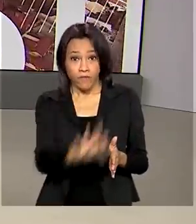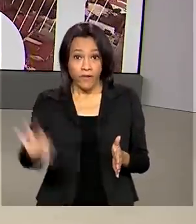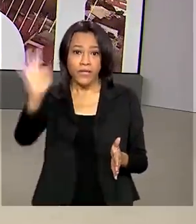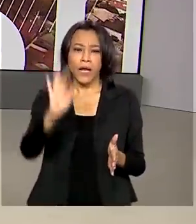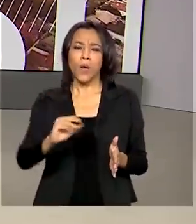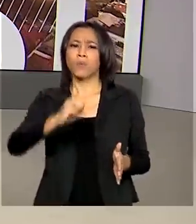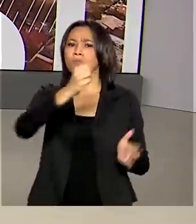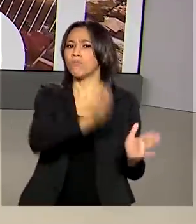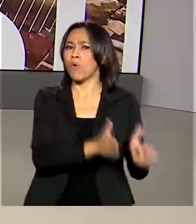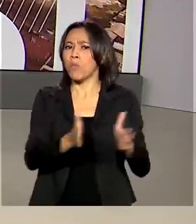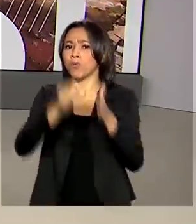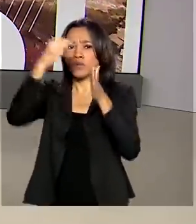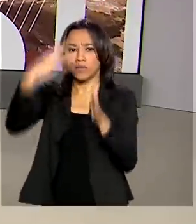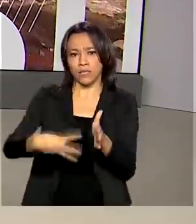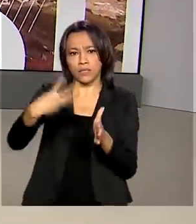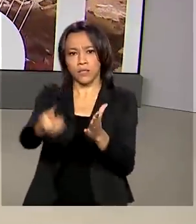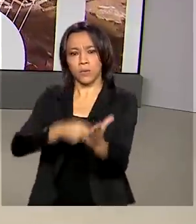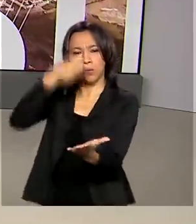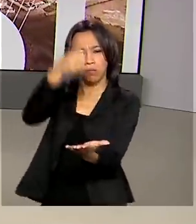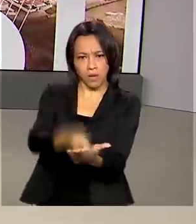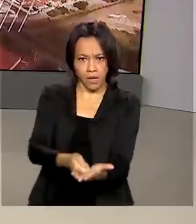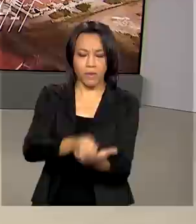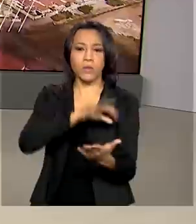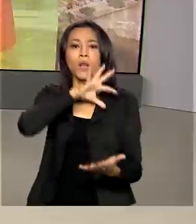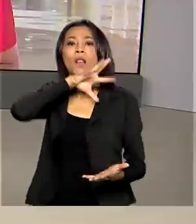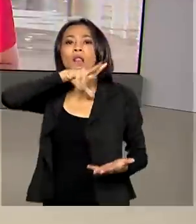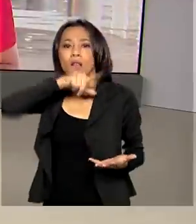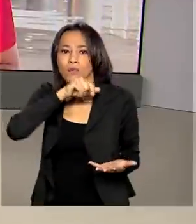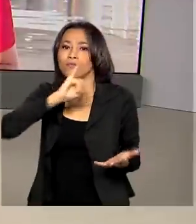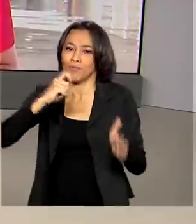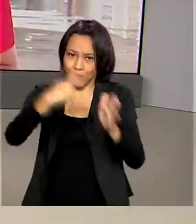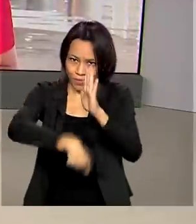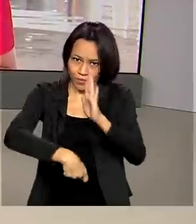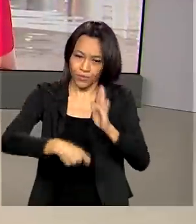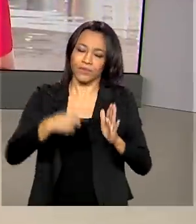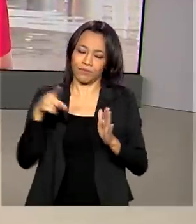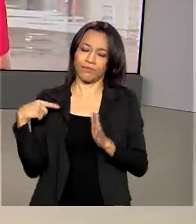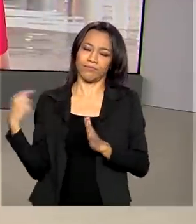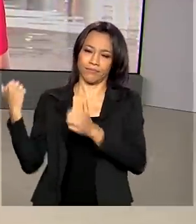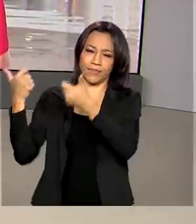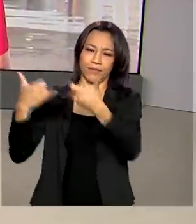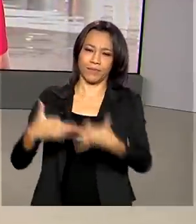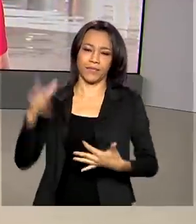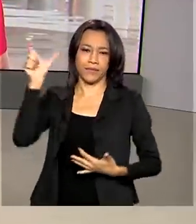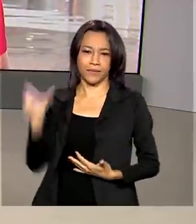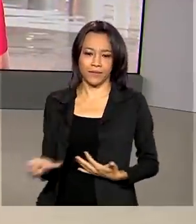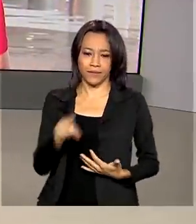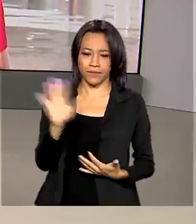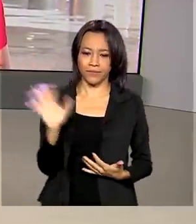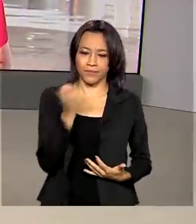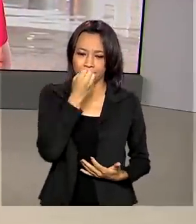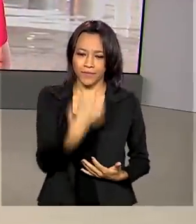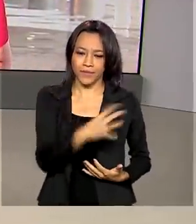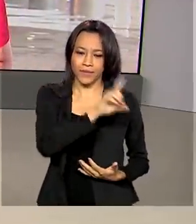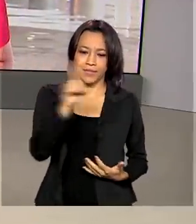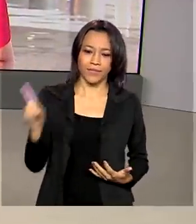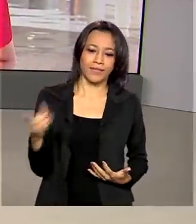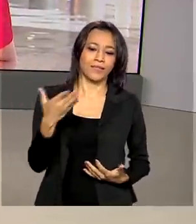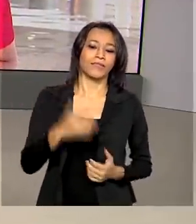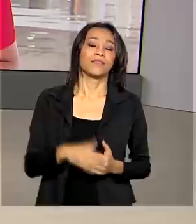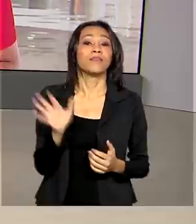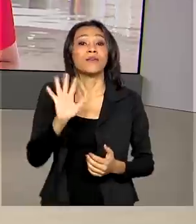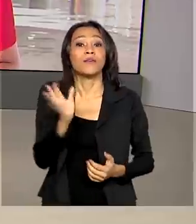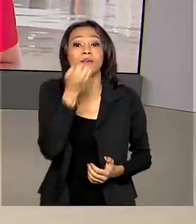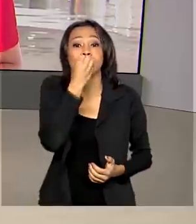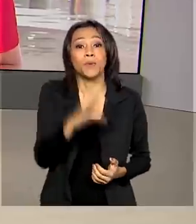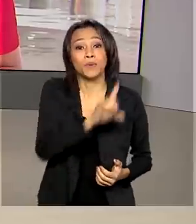do imposto de renda. A repórter Luciana Colares de Holanda traz ao vivo as informações para a gente. Oi, Lu, bom dia. Oi, Renata. Bom